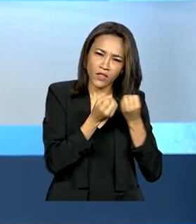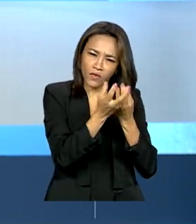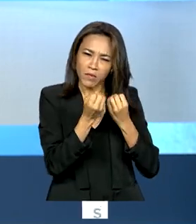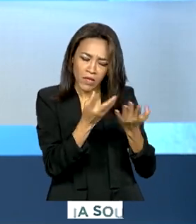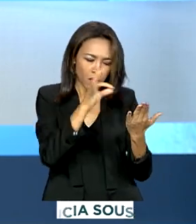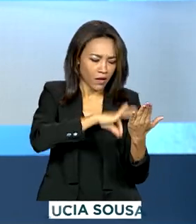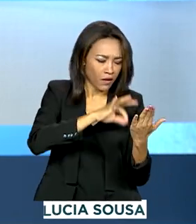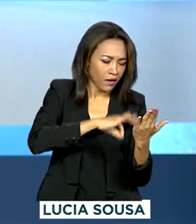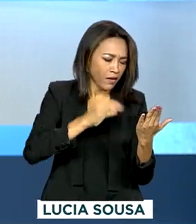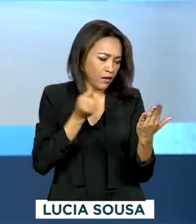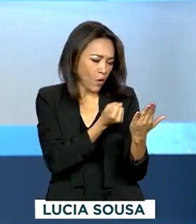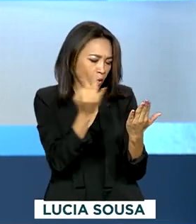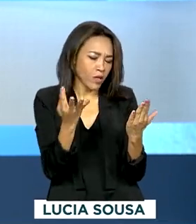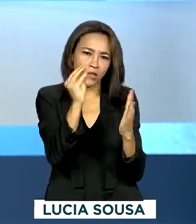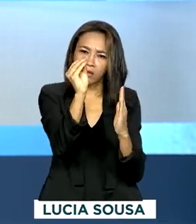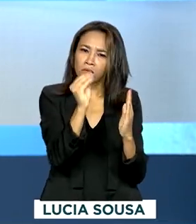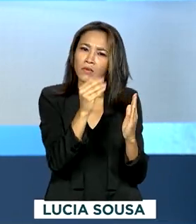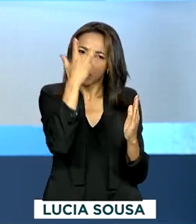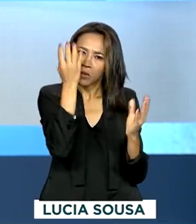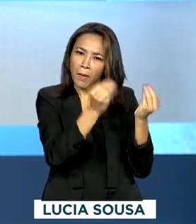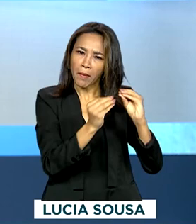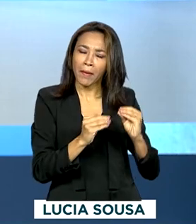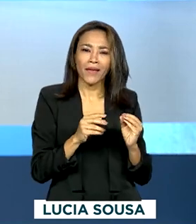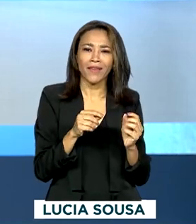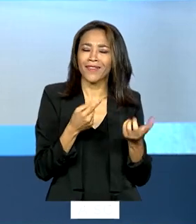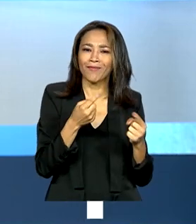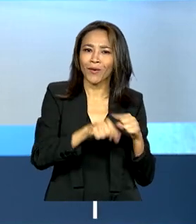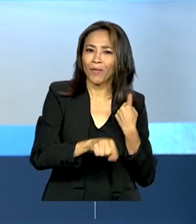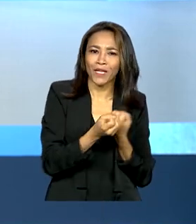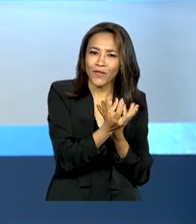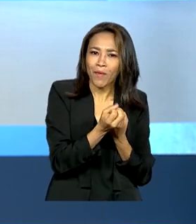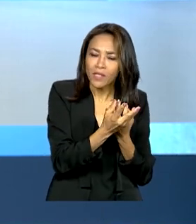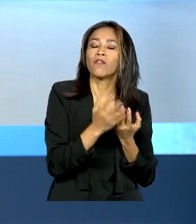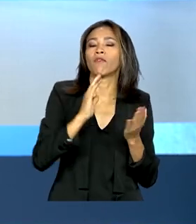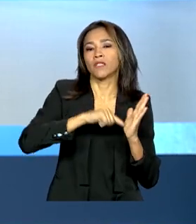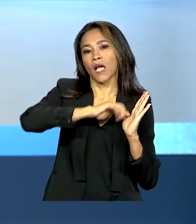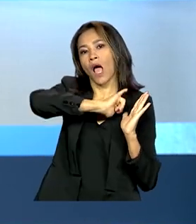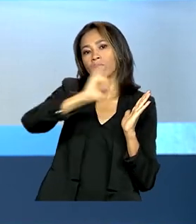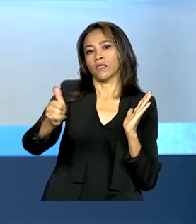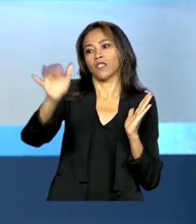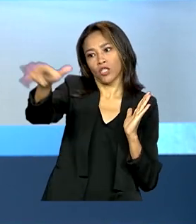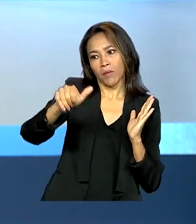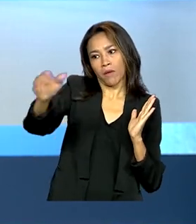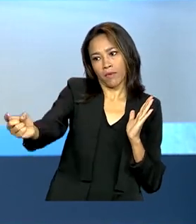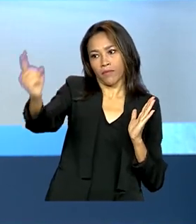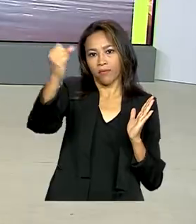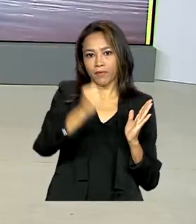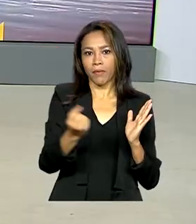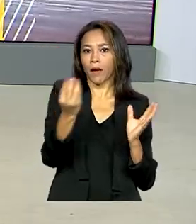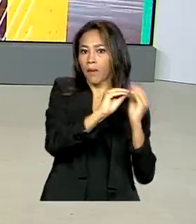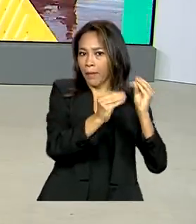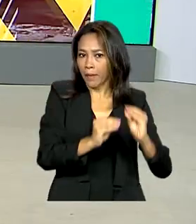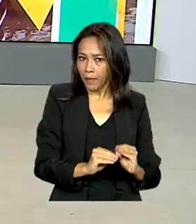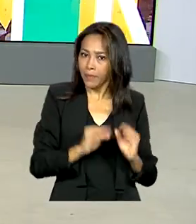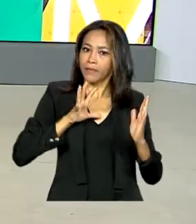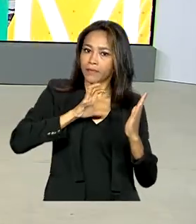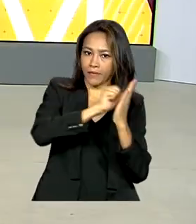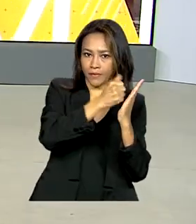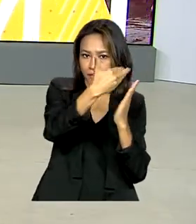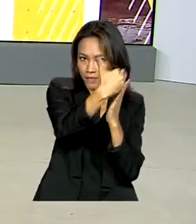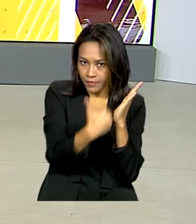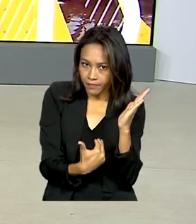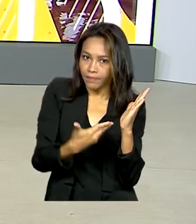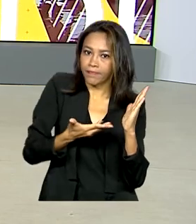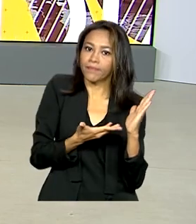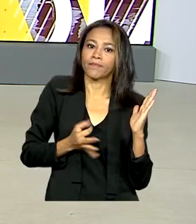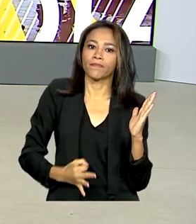composição familiar e com registros desatualizados vão ser convocadas para atualizarem os dados. E o